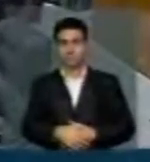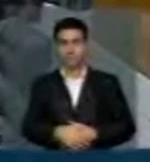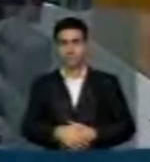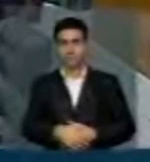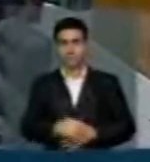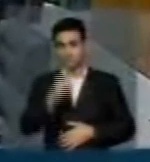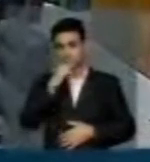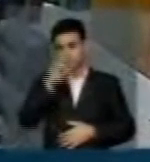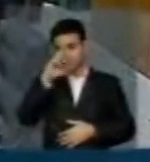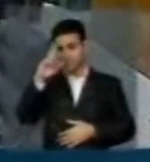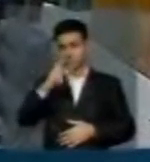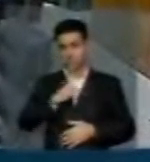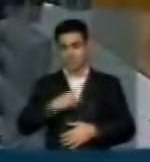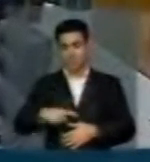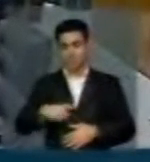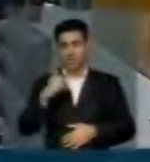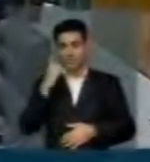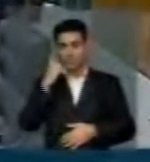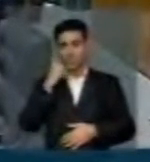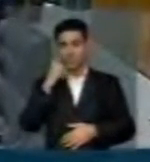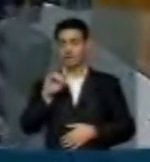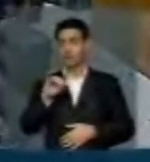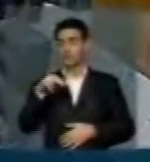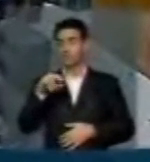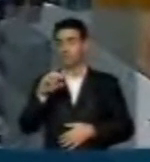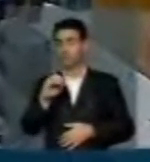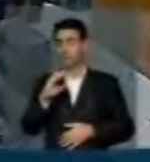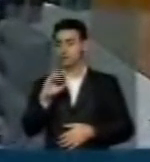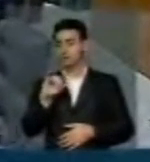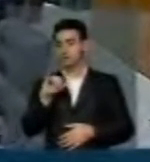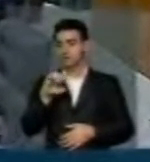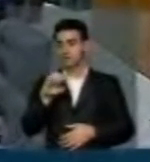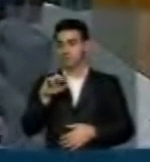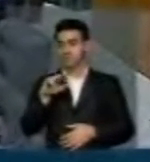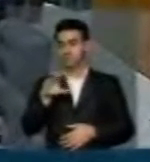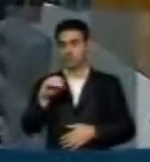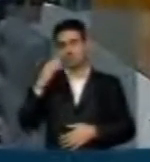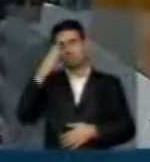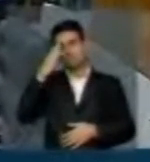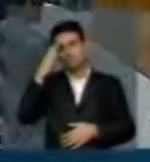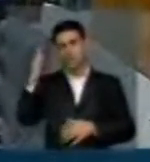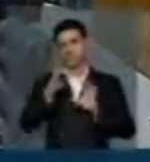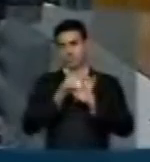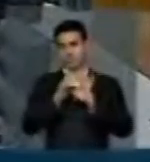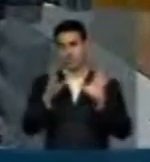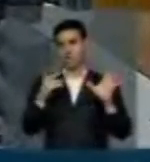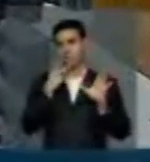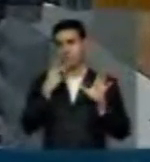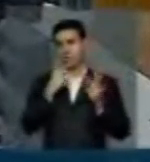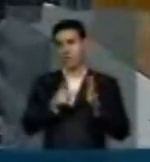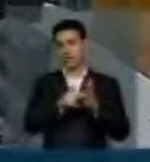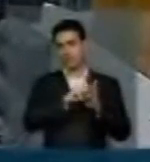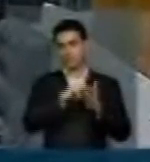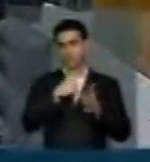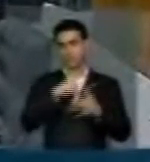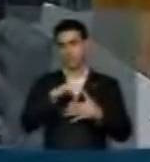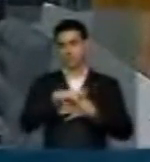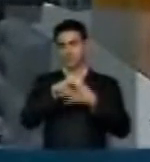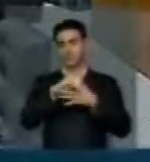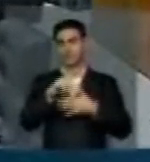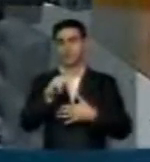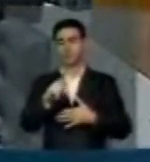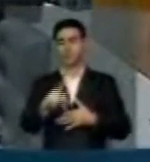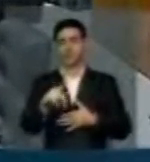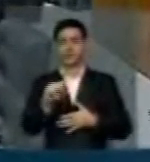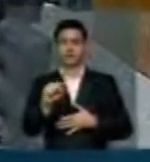Senhor Presidente, novo deputado Inocencio Oliveira, muito obrigado pela abertura, para que eu pudesse falar aqui como líder do PSC